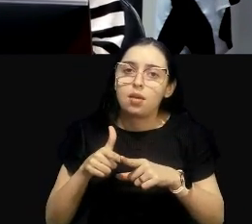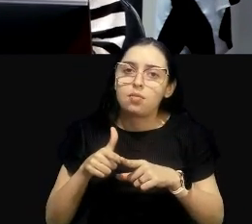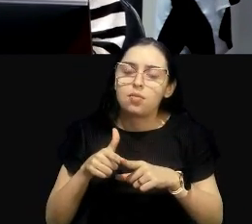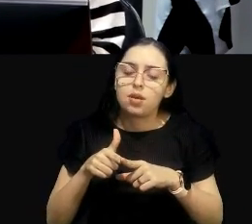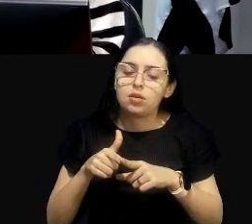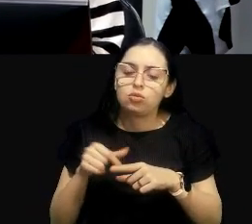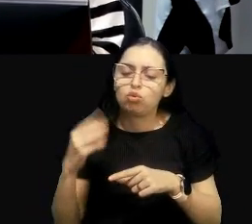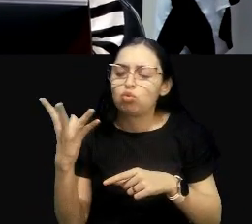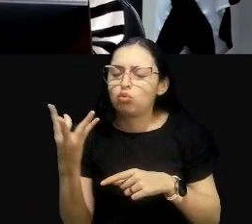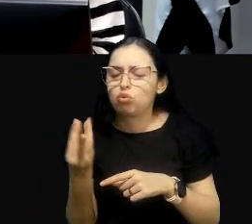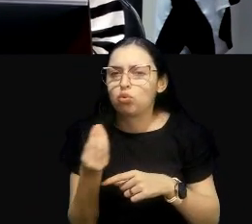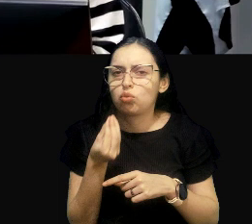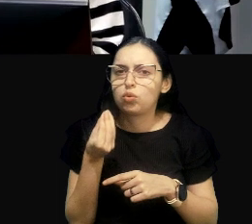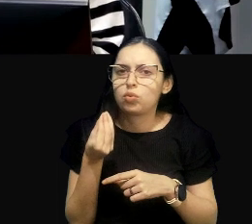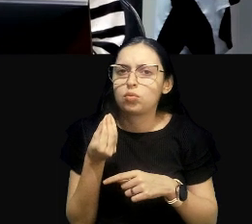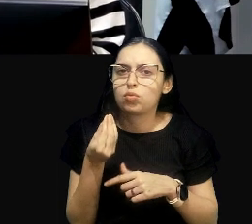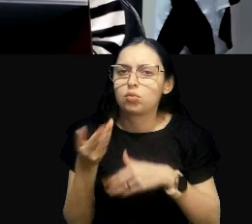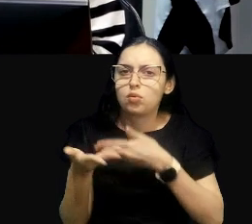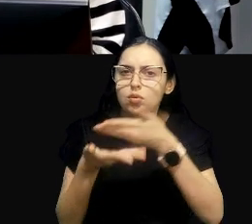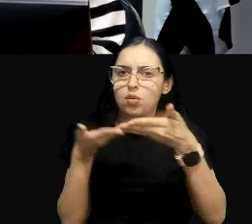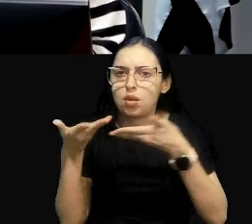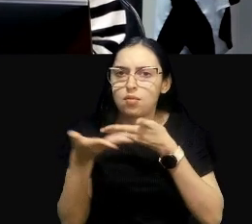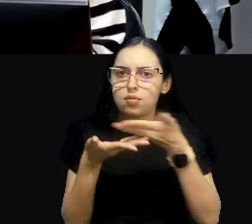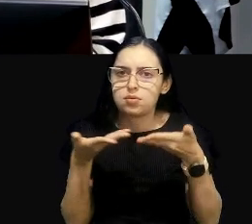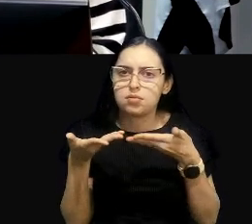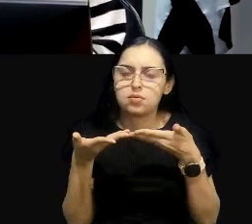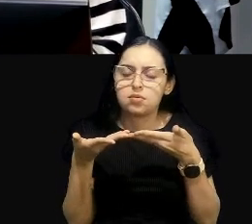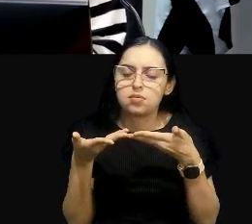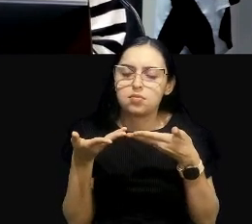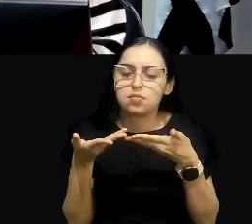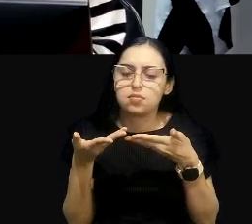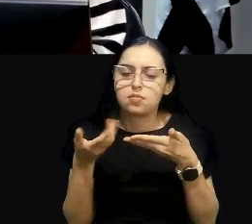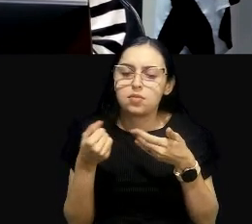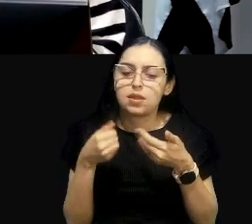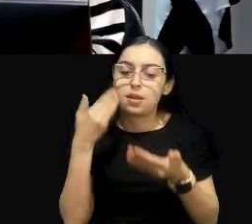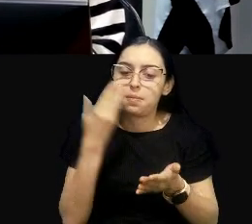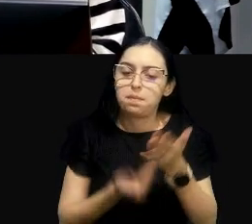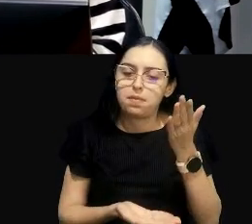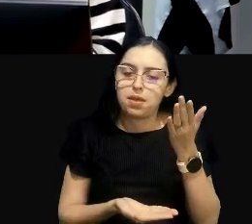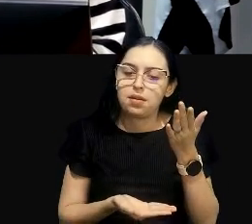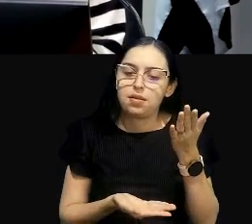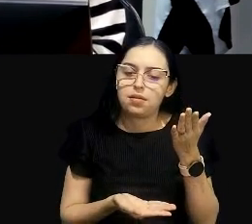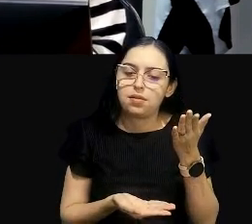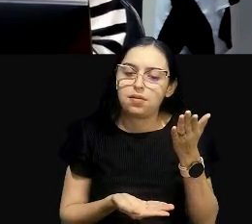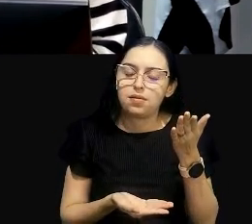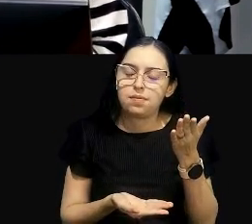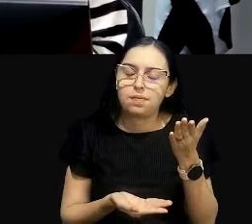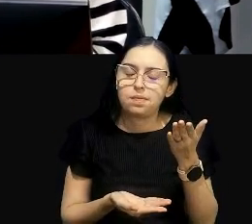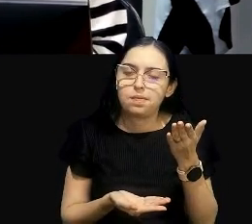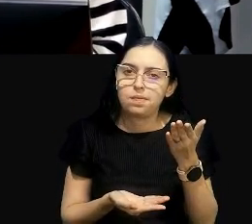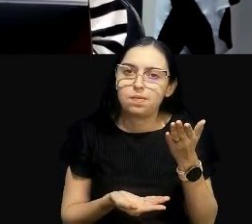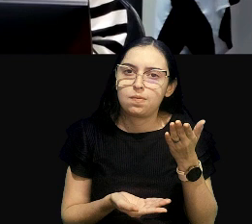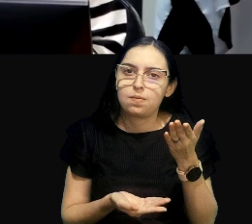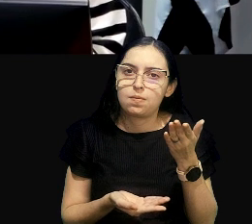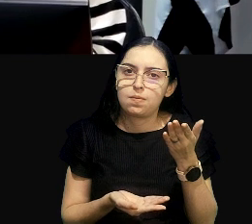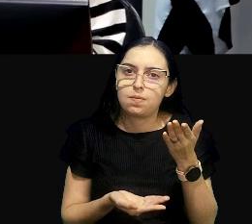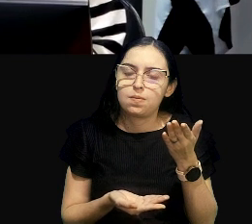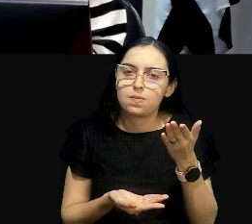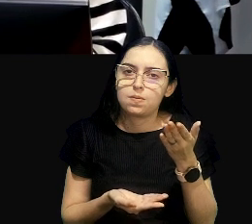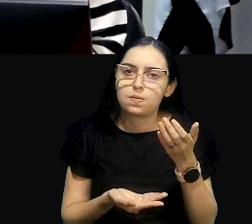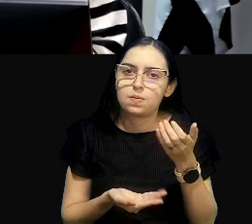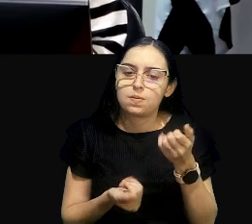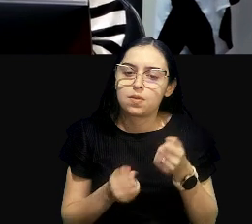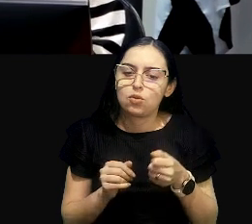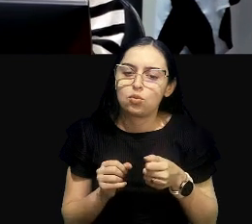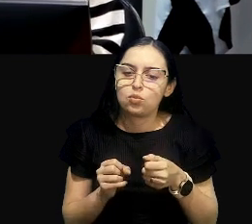toda uma relação ali do dano e as suas, vamos